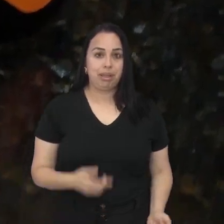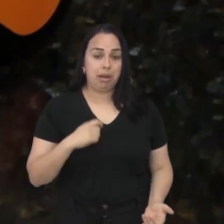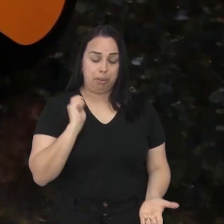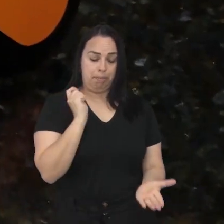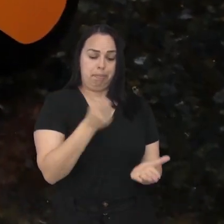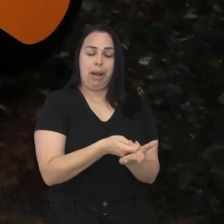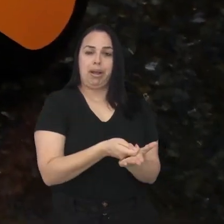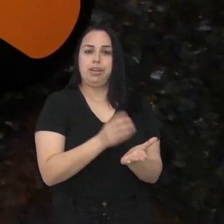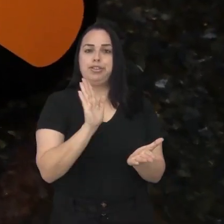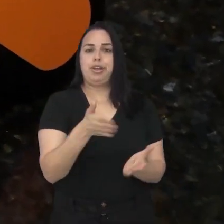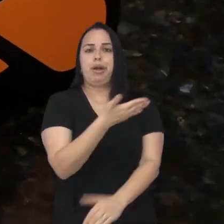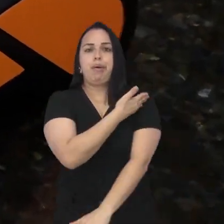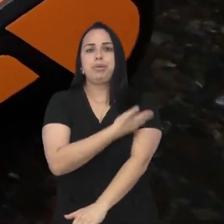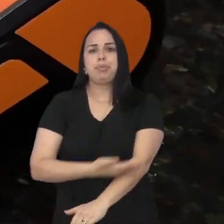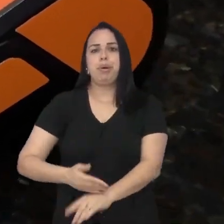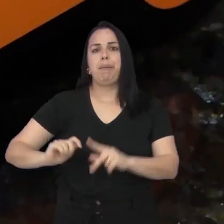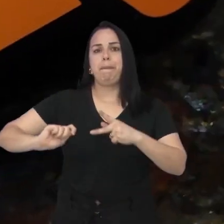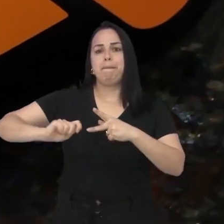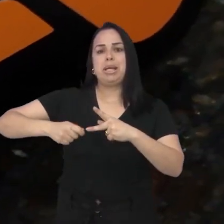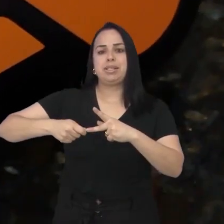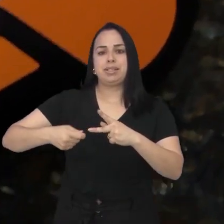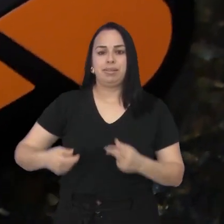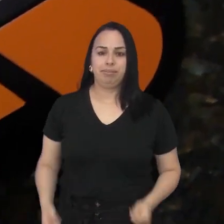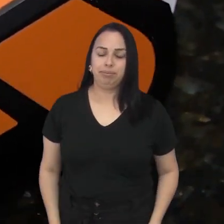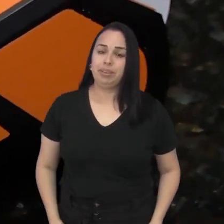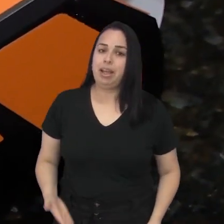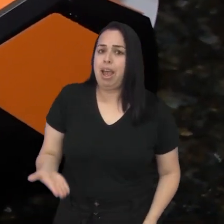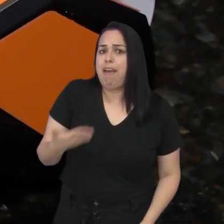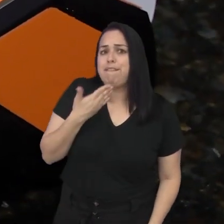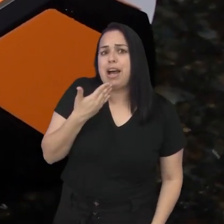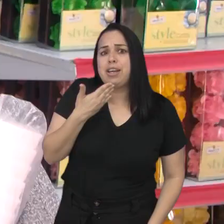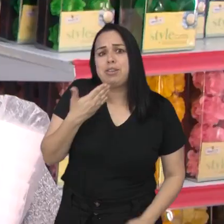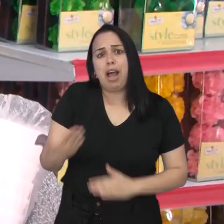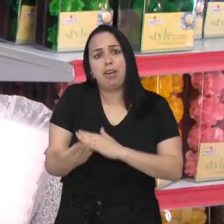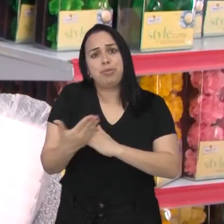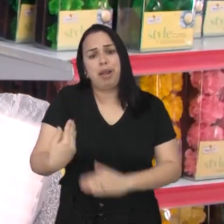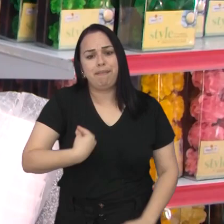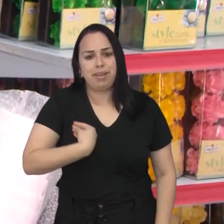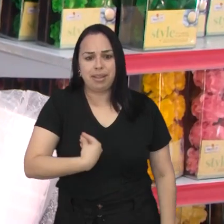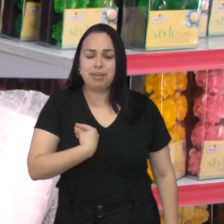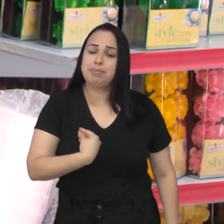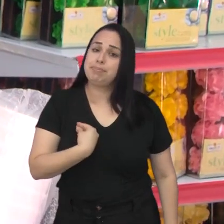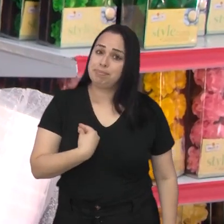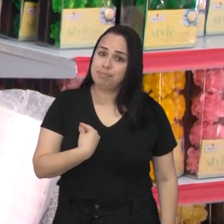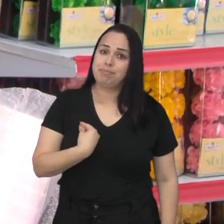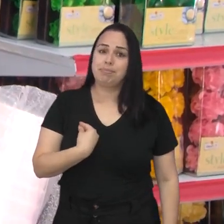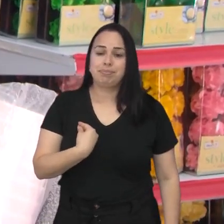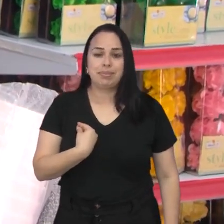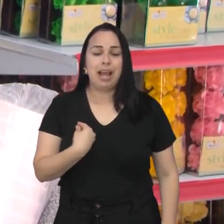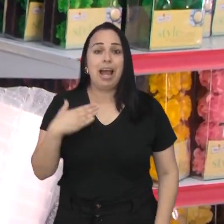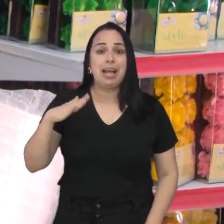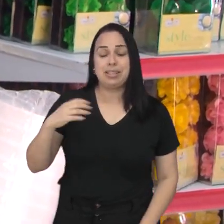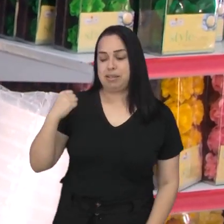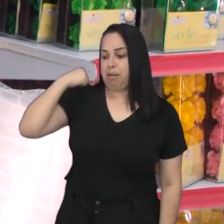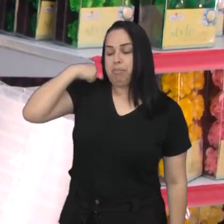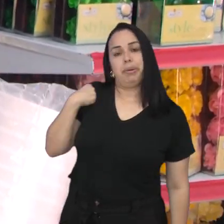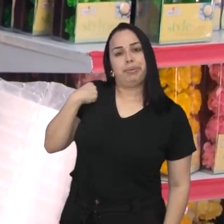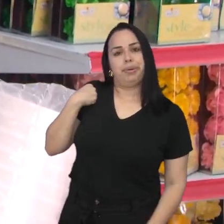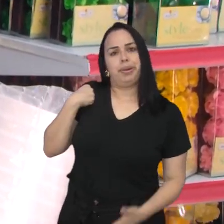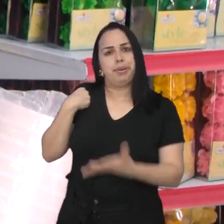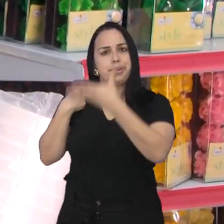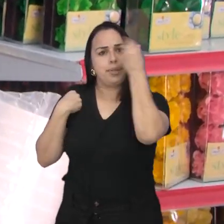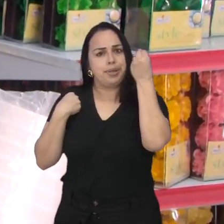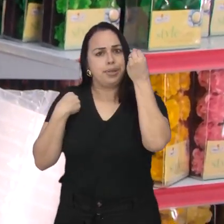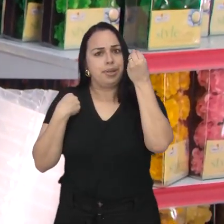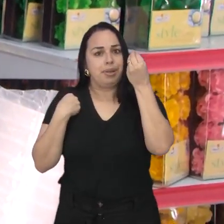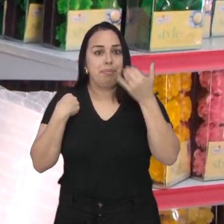Na hora de pagar uma conta, o brasileiro já se acostumou a usar o PIX. Eu gosto porque facilita a vida da gente, né? Às